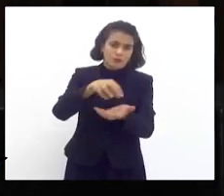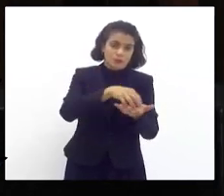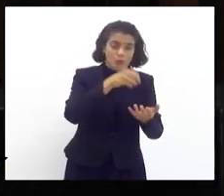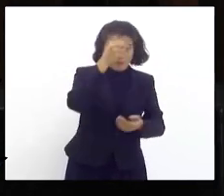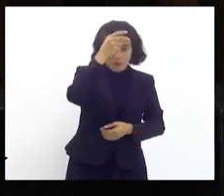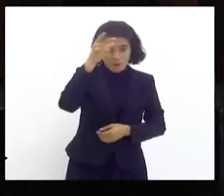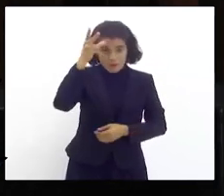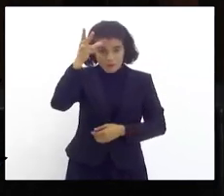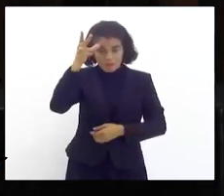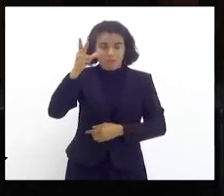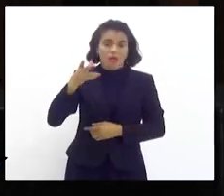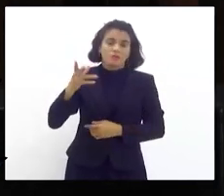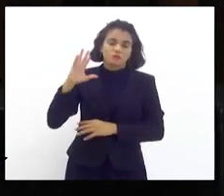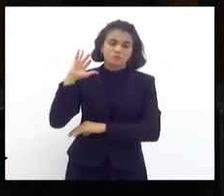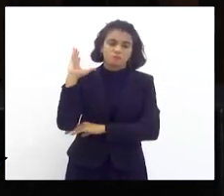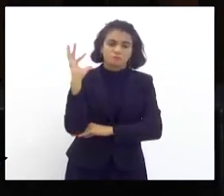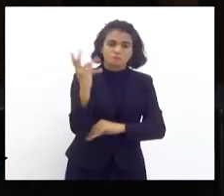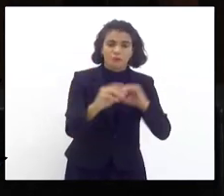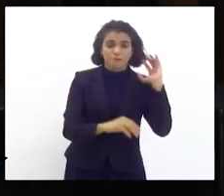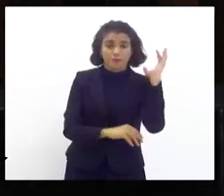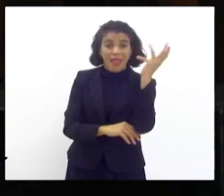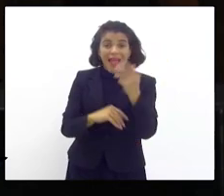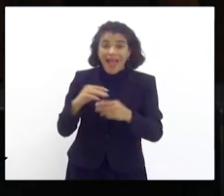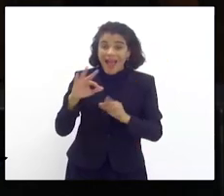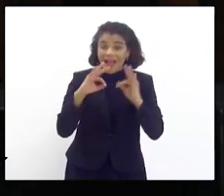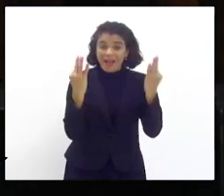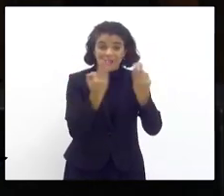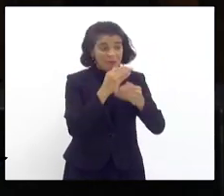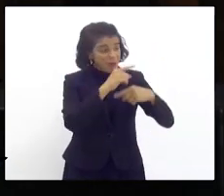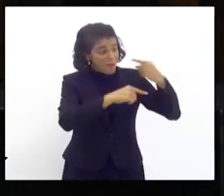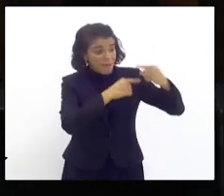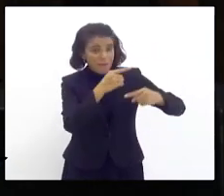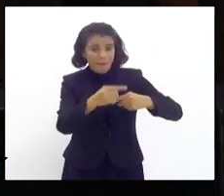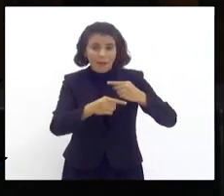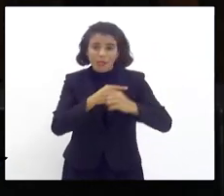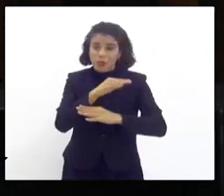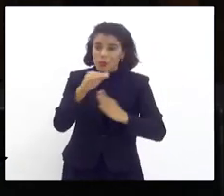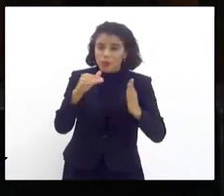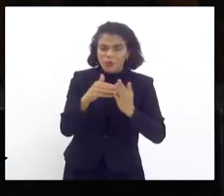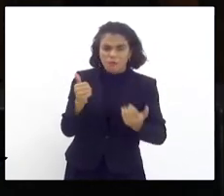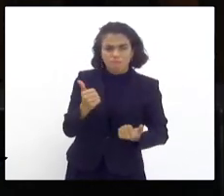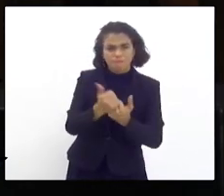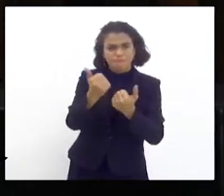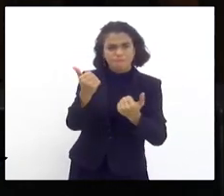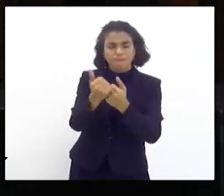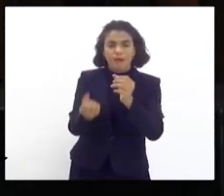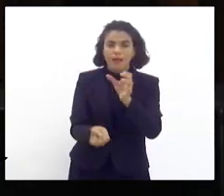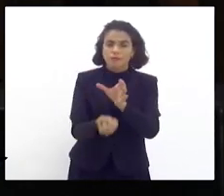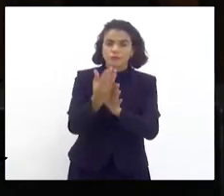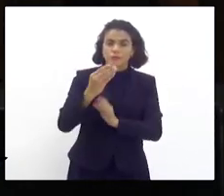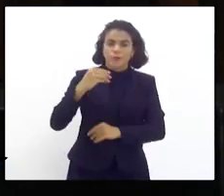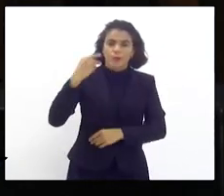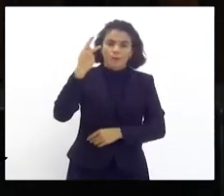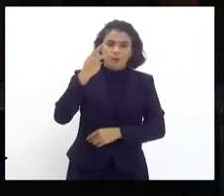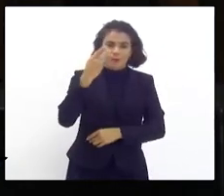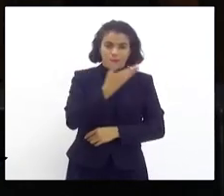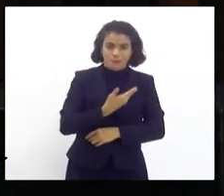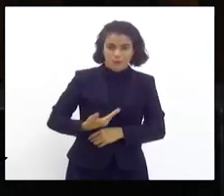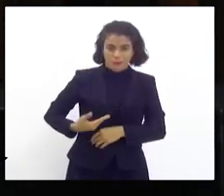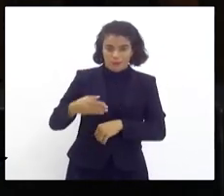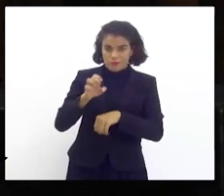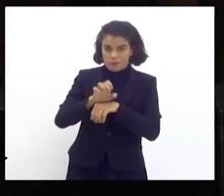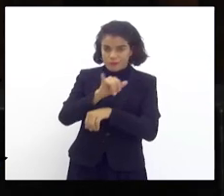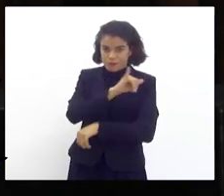Toda a sua família tem vasto currículo nesta causa e contribui muito para a construção de políticas públicas no estado do Rio de Janeiro.